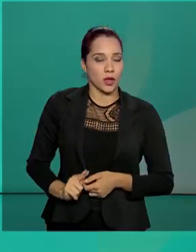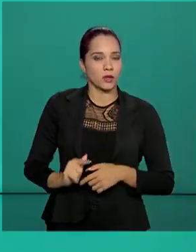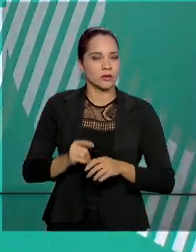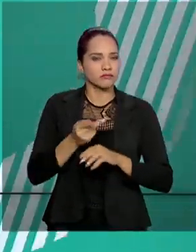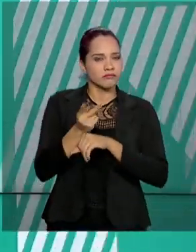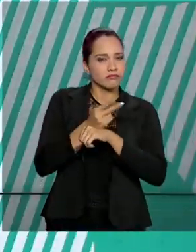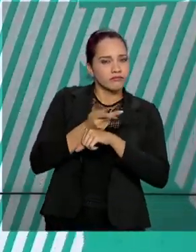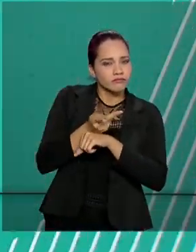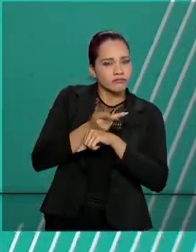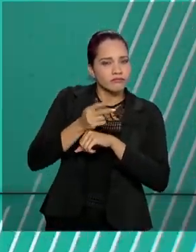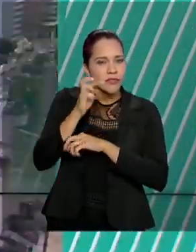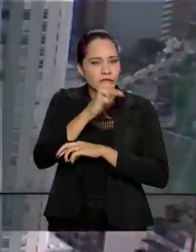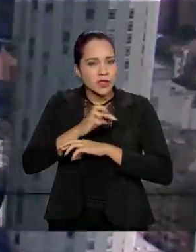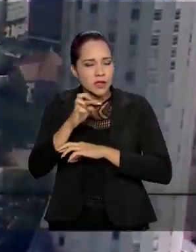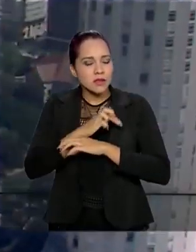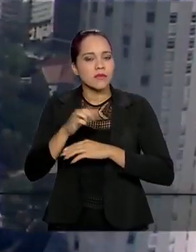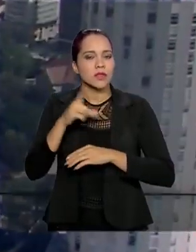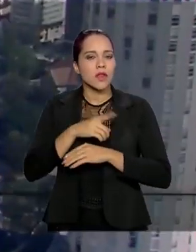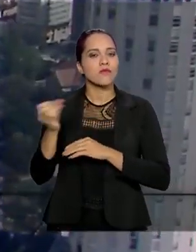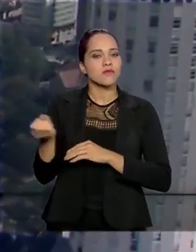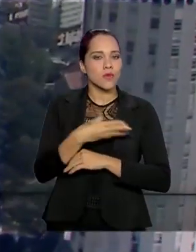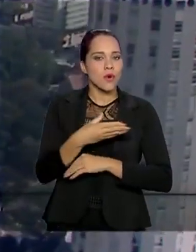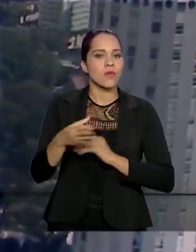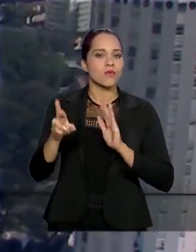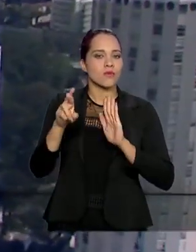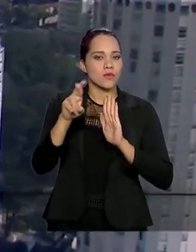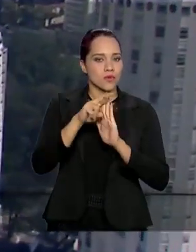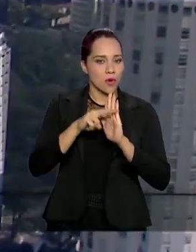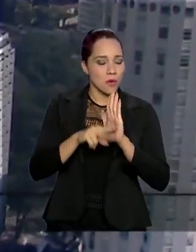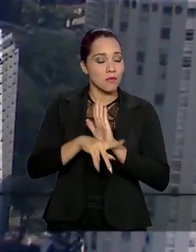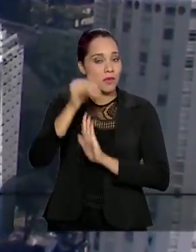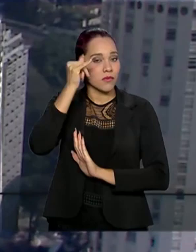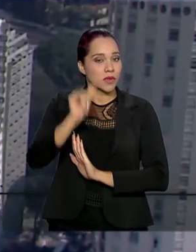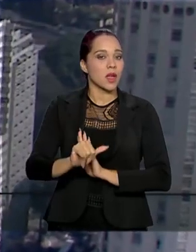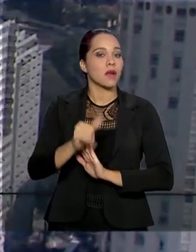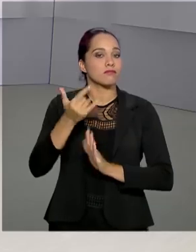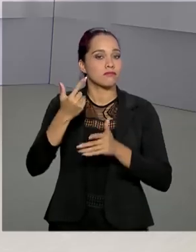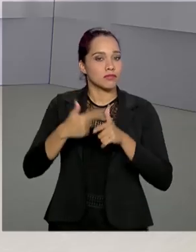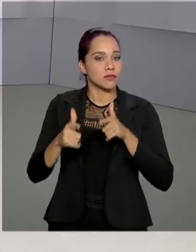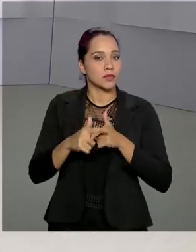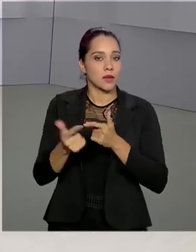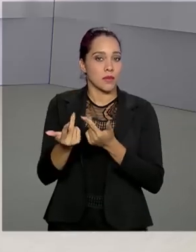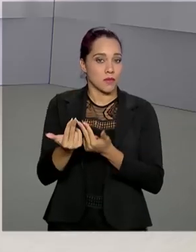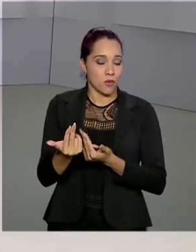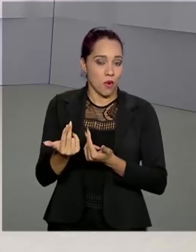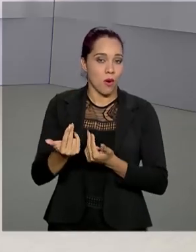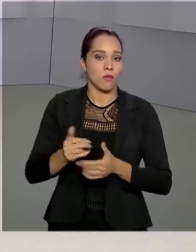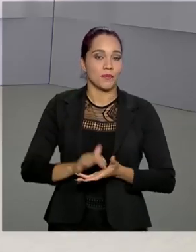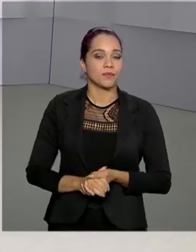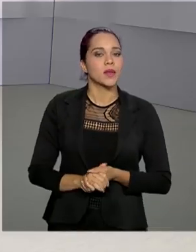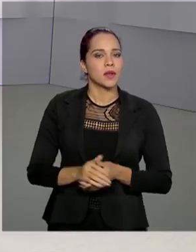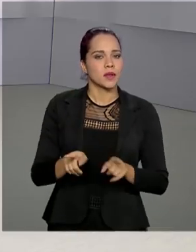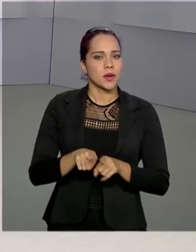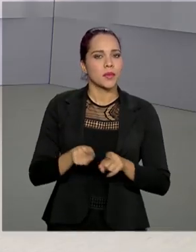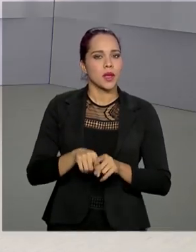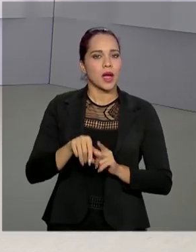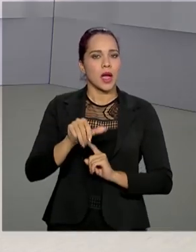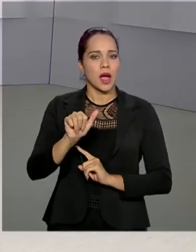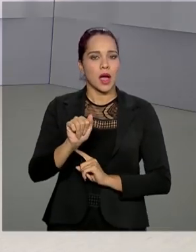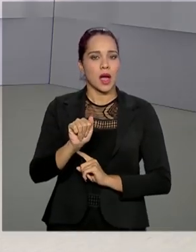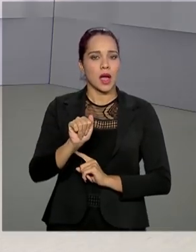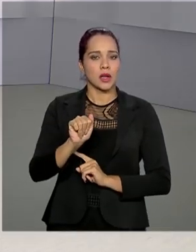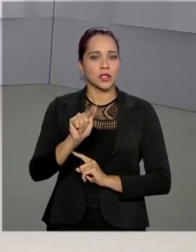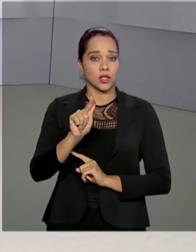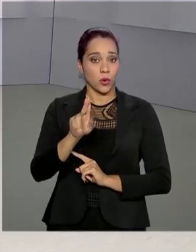fiscalização e implementou novas normas para prevenir desastres como esse. Além disso, a Advocacia-Geral da União,